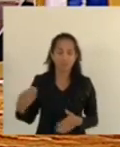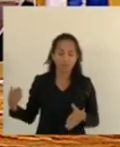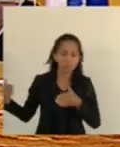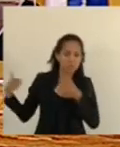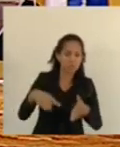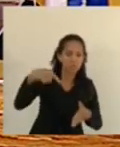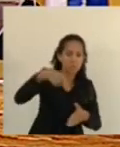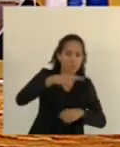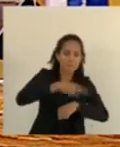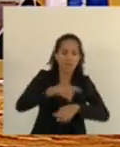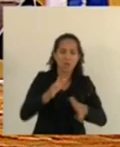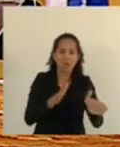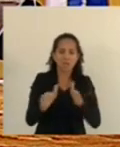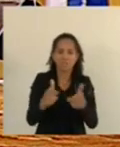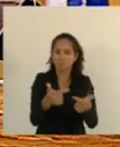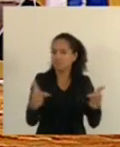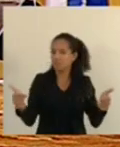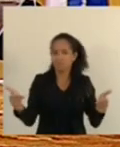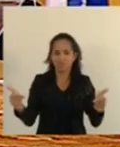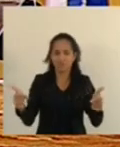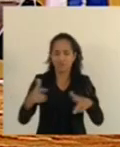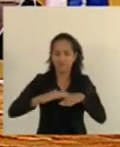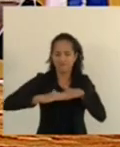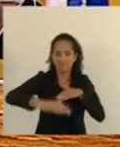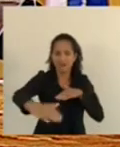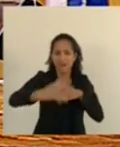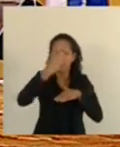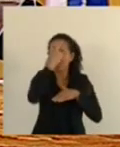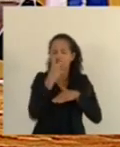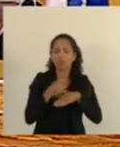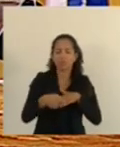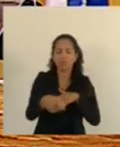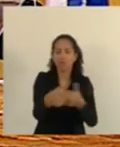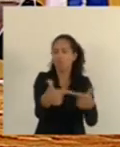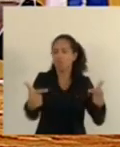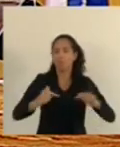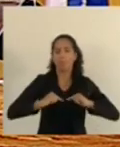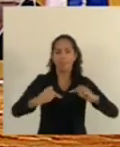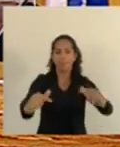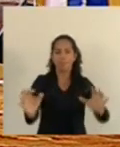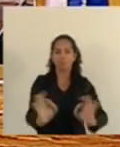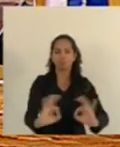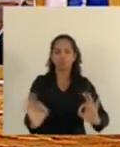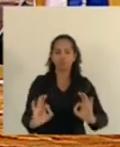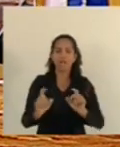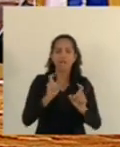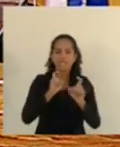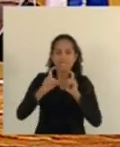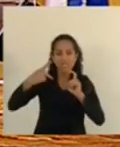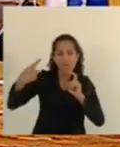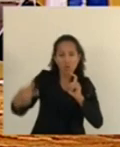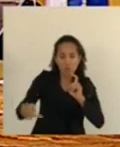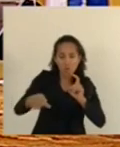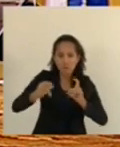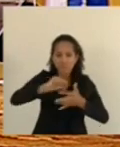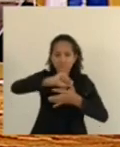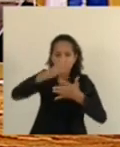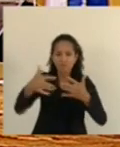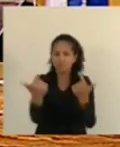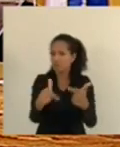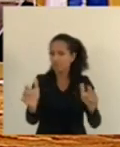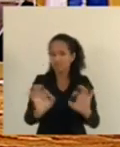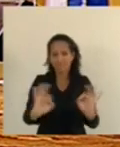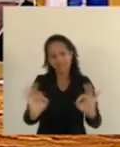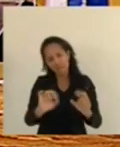banheiro acessível, não tinha faixa tátil, não tinha também as ações transmitidas em sinais de língua e essa é uma das